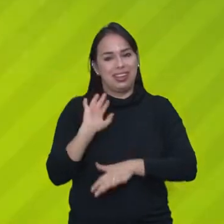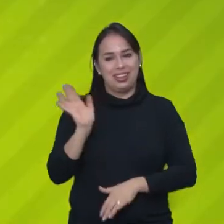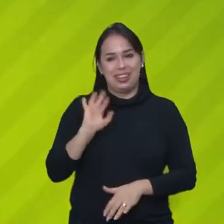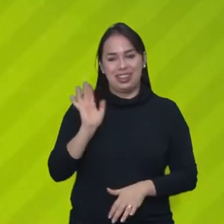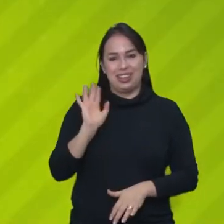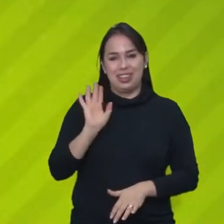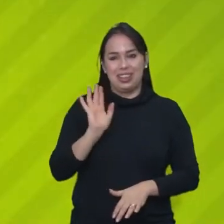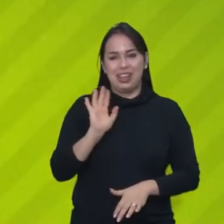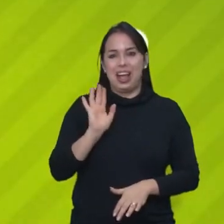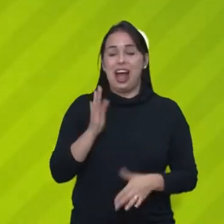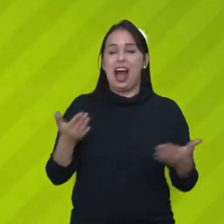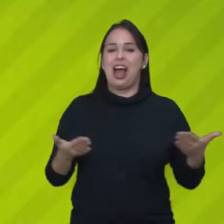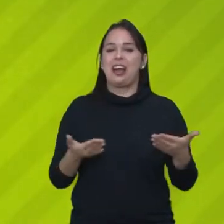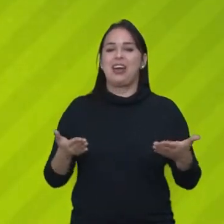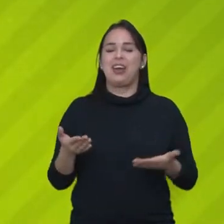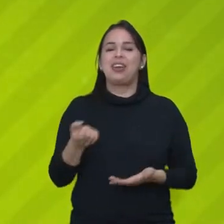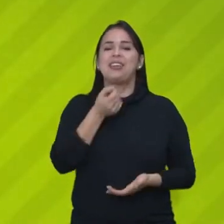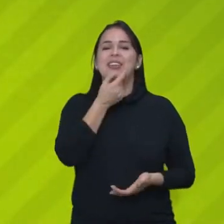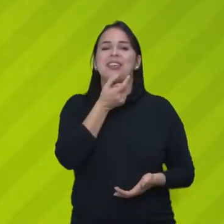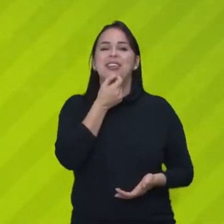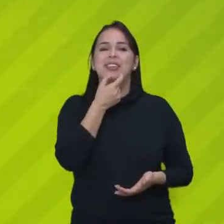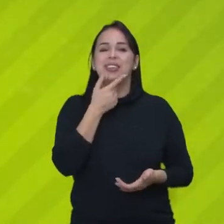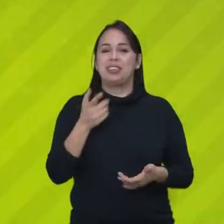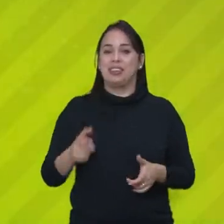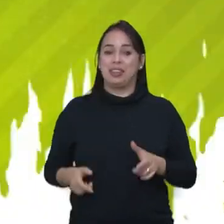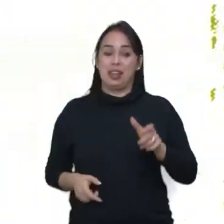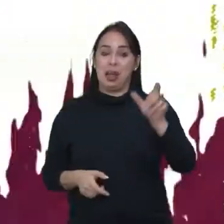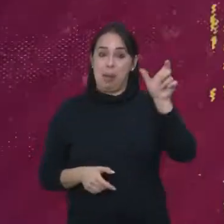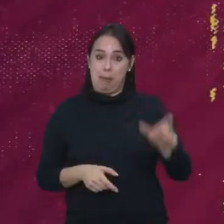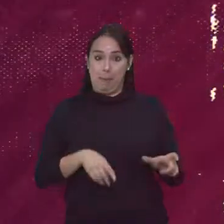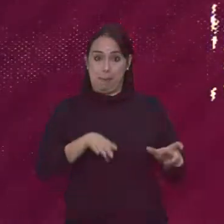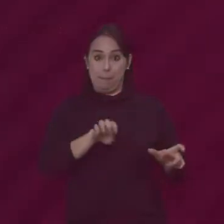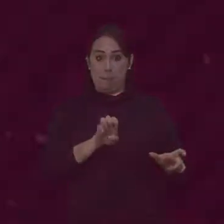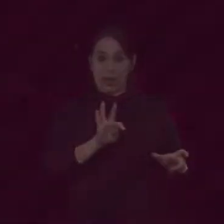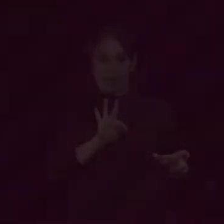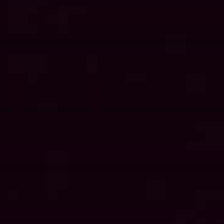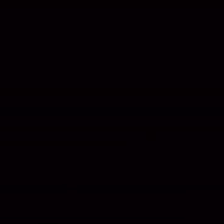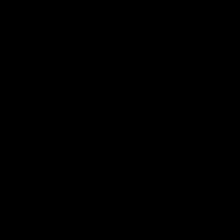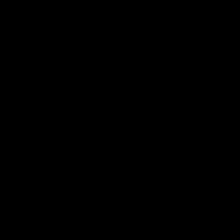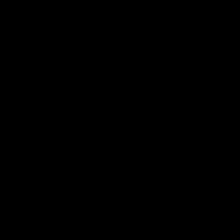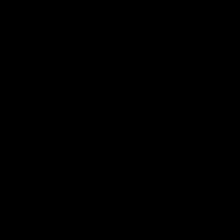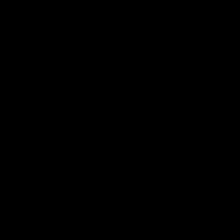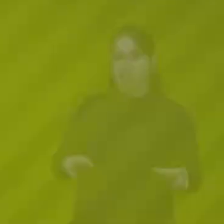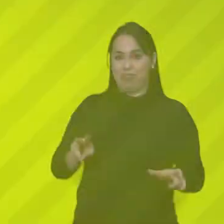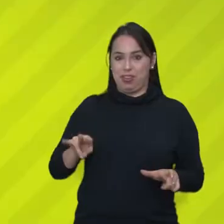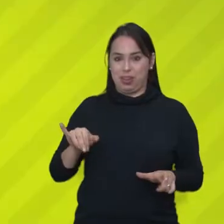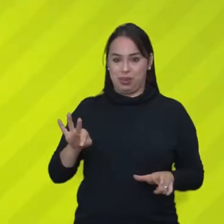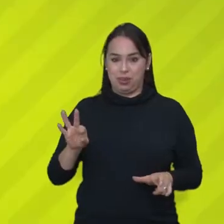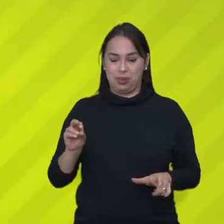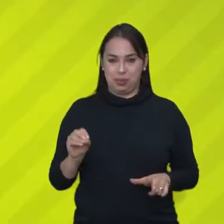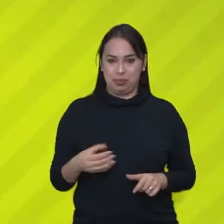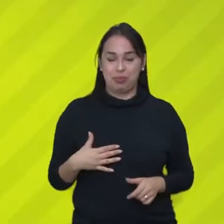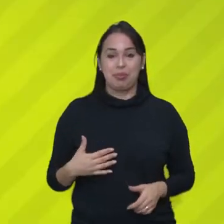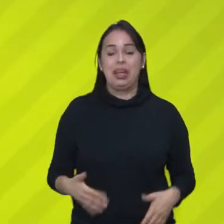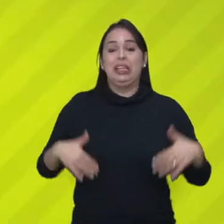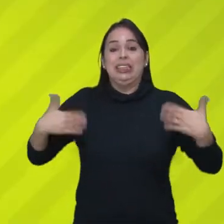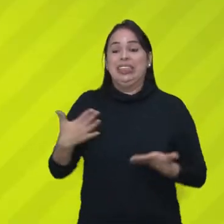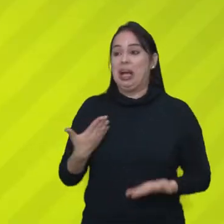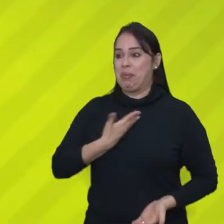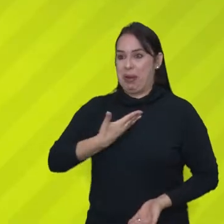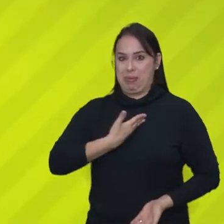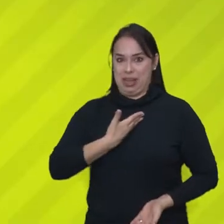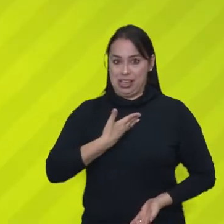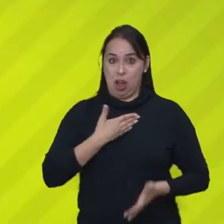até lá! Fiquem agora e divirtam-se com Beto e Vitor! Ó, vamos lá então, hein? O Meu Amigo